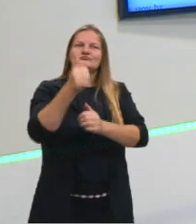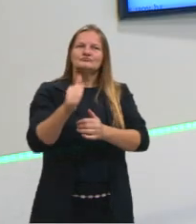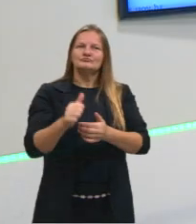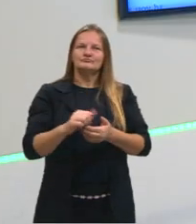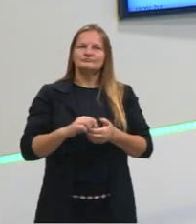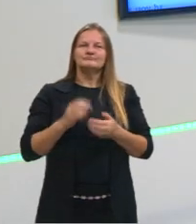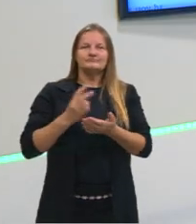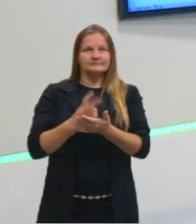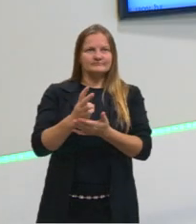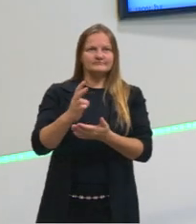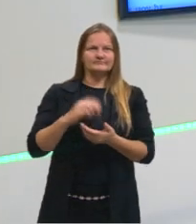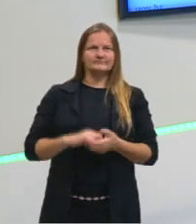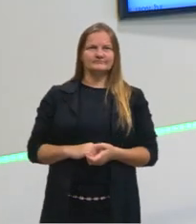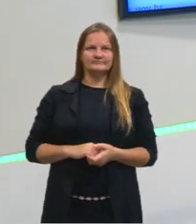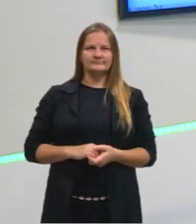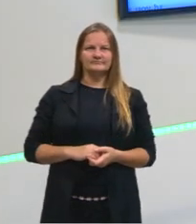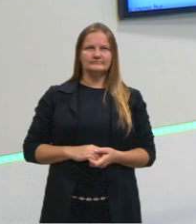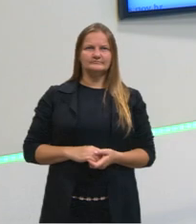aqui, então.